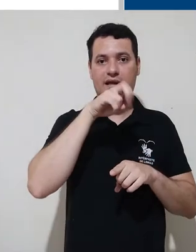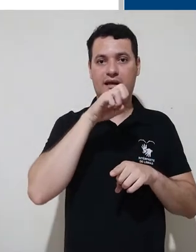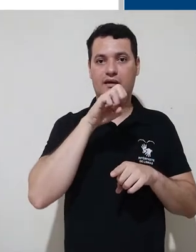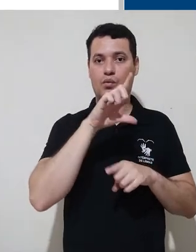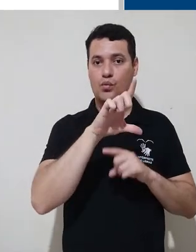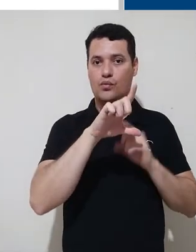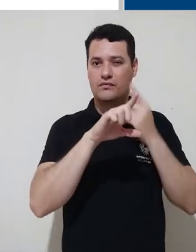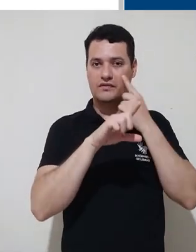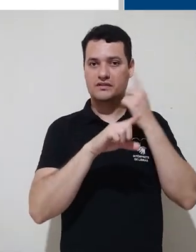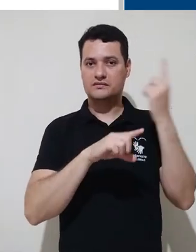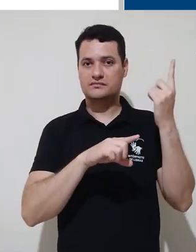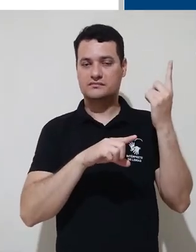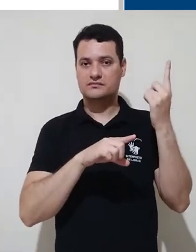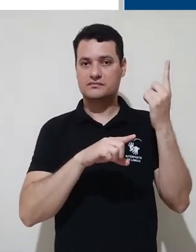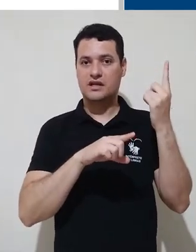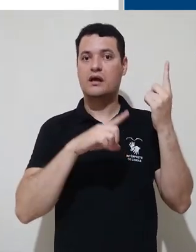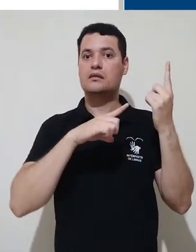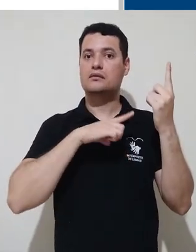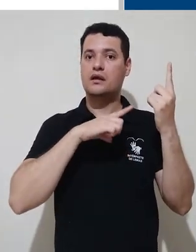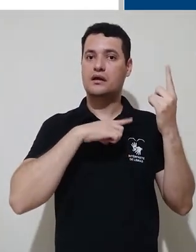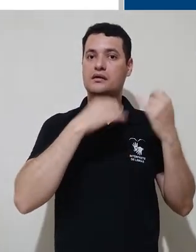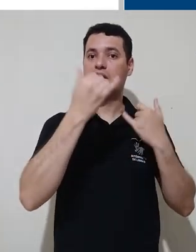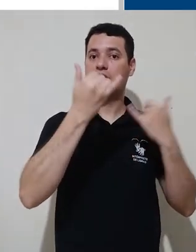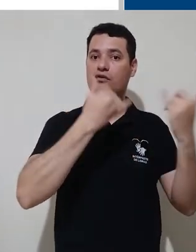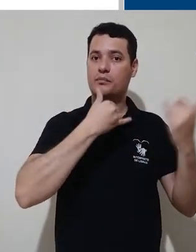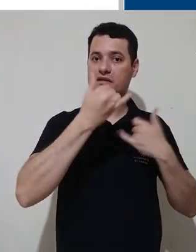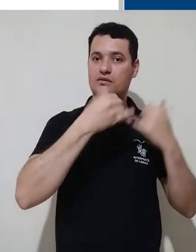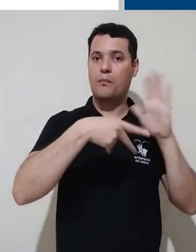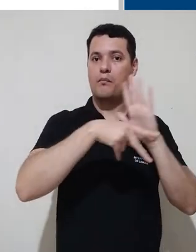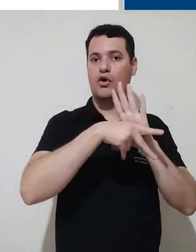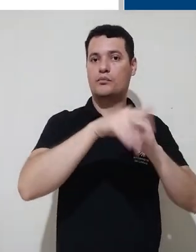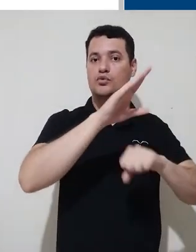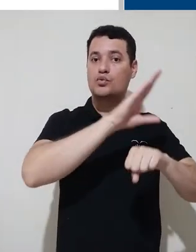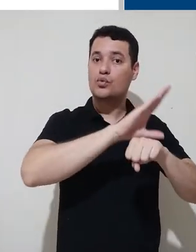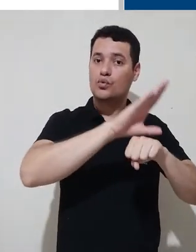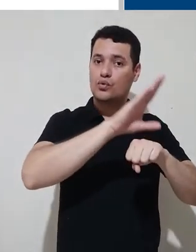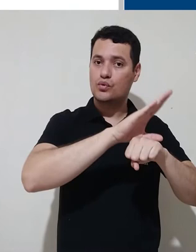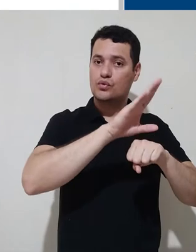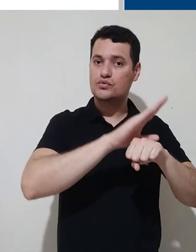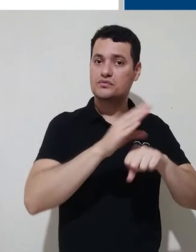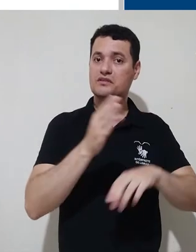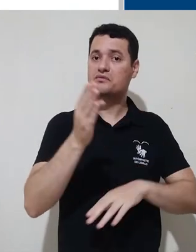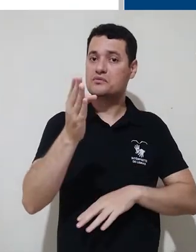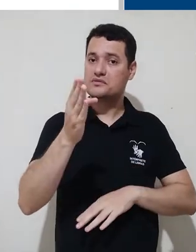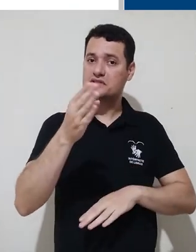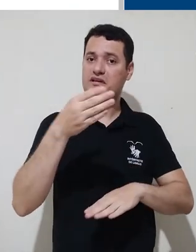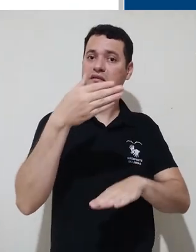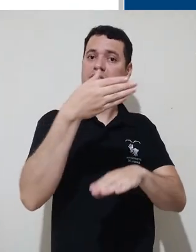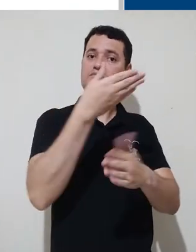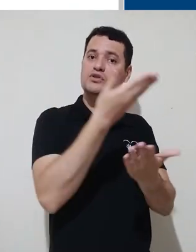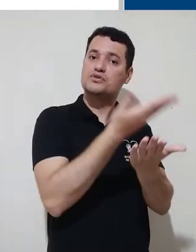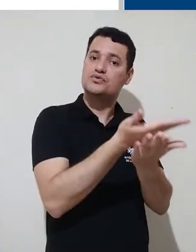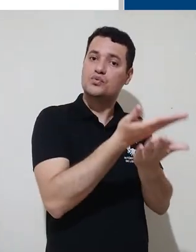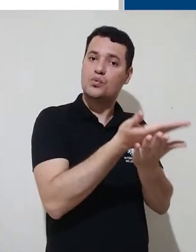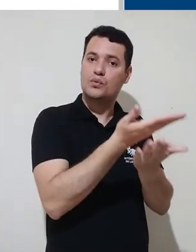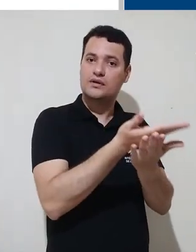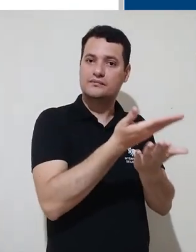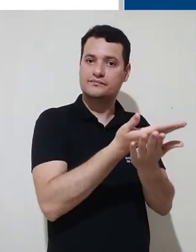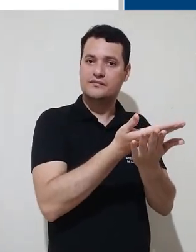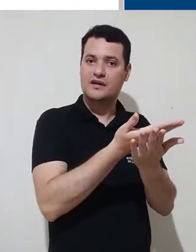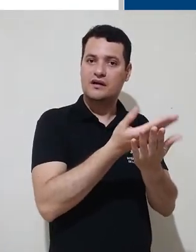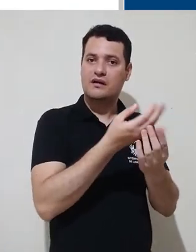na seção de painel vamos ter, no caso, informações relativas aos cursos